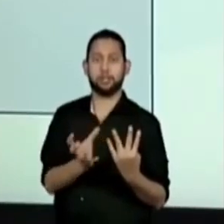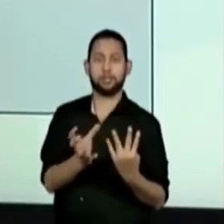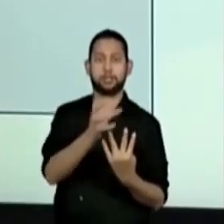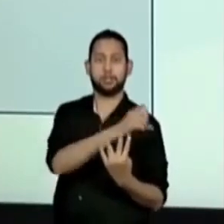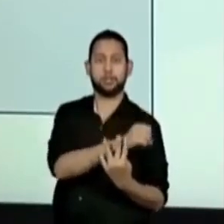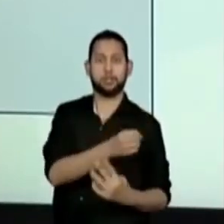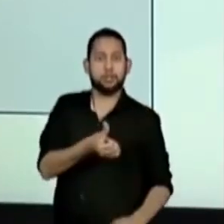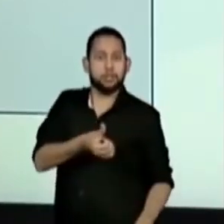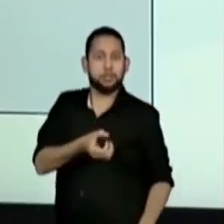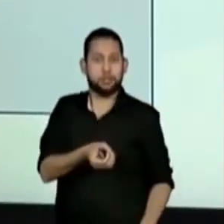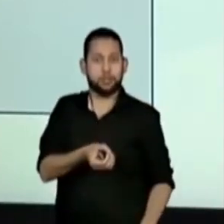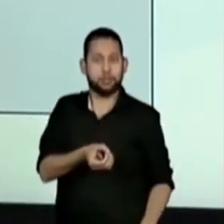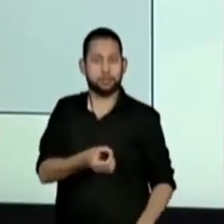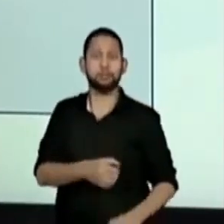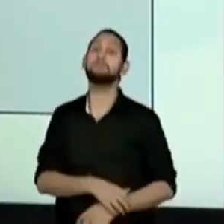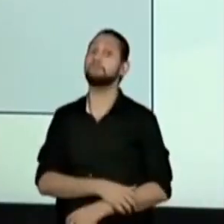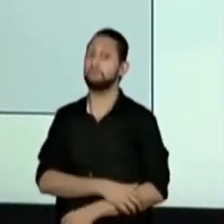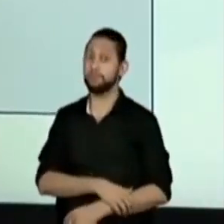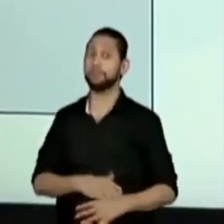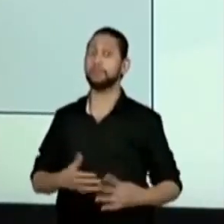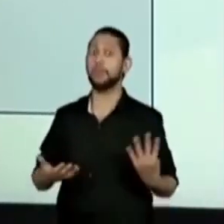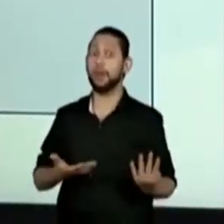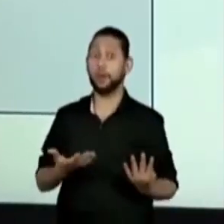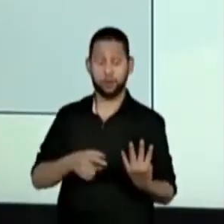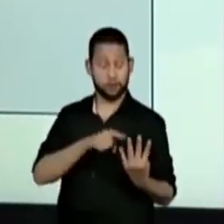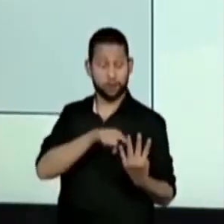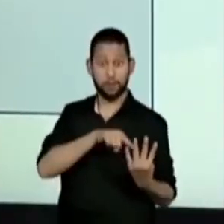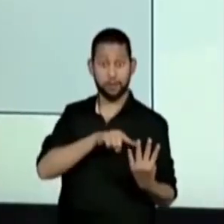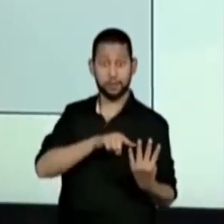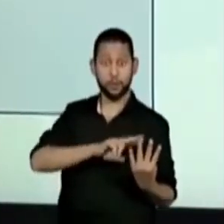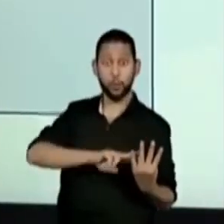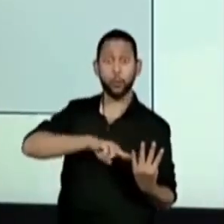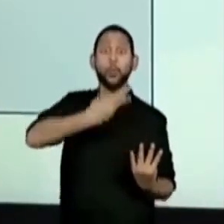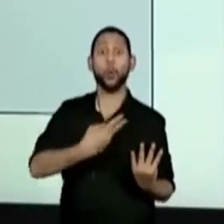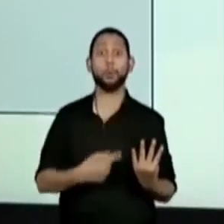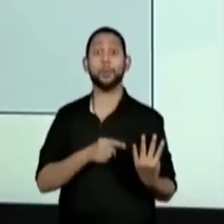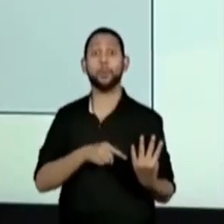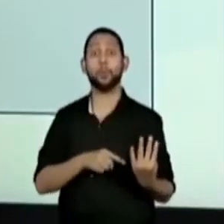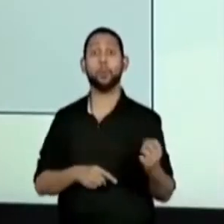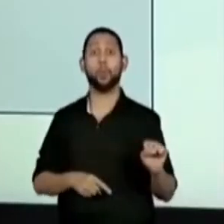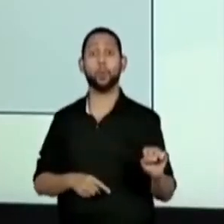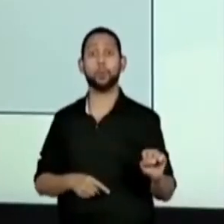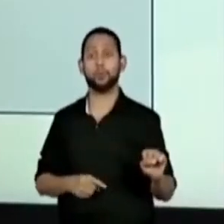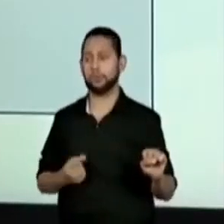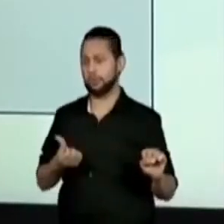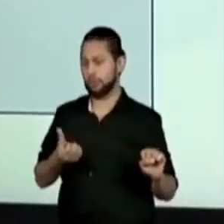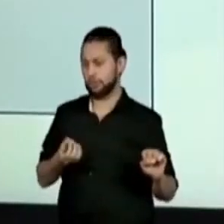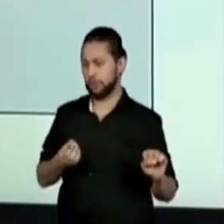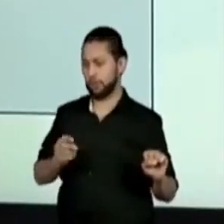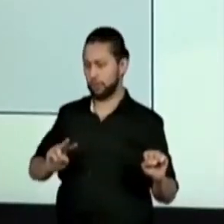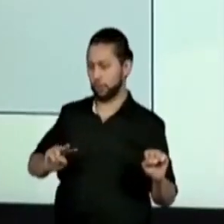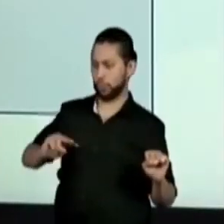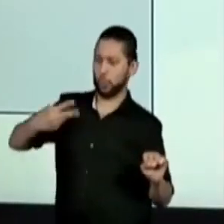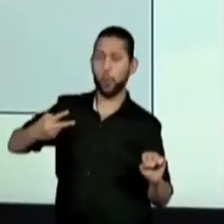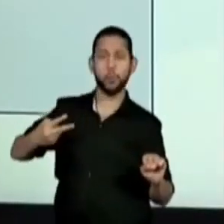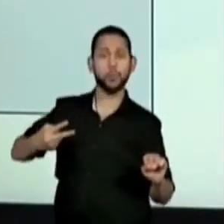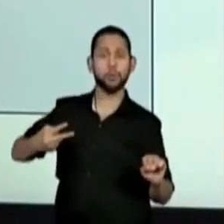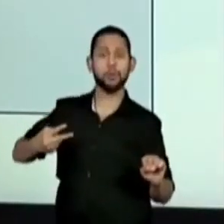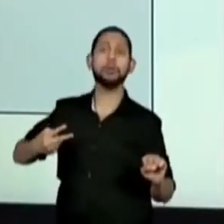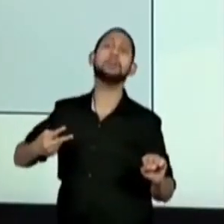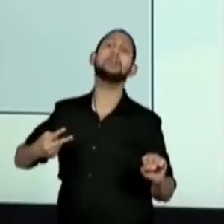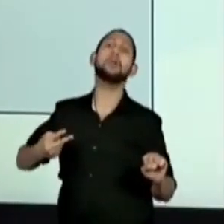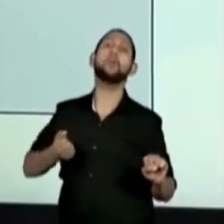o dobro de 60. E aí, 60 mais